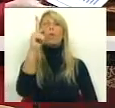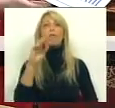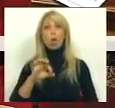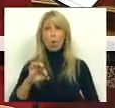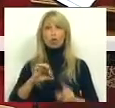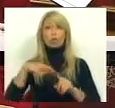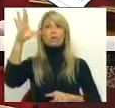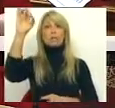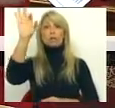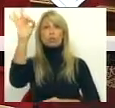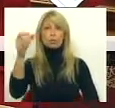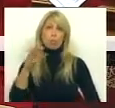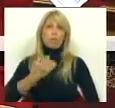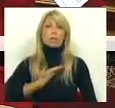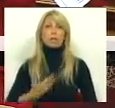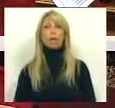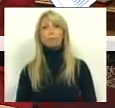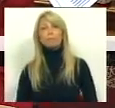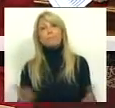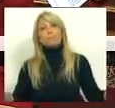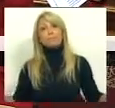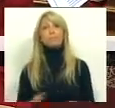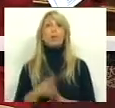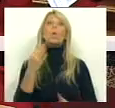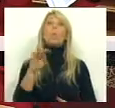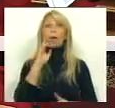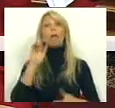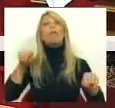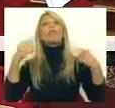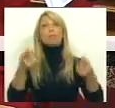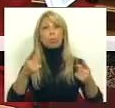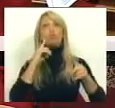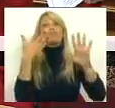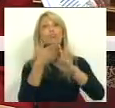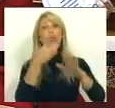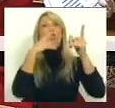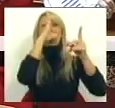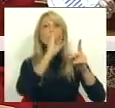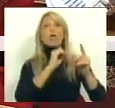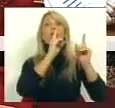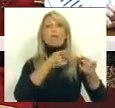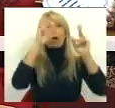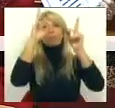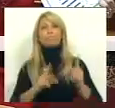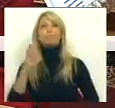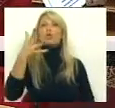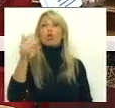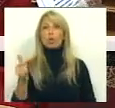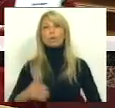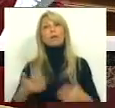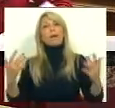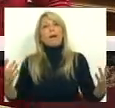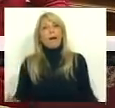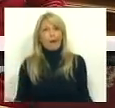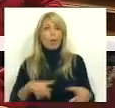%? O PSD. Aliás, PSD depois foi para o Governo e teve que o descer para 12%. E agora, ultimamente, a prenda do aumento de